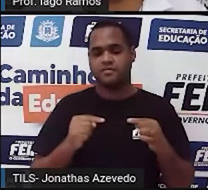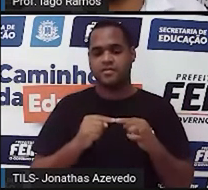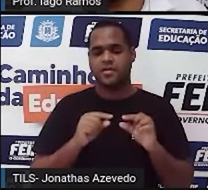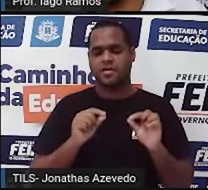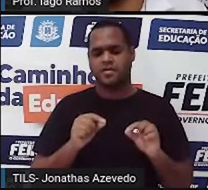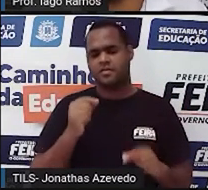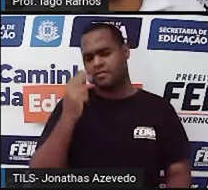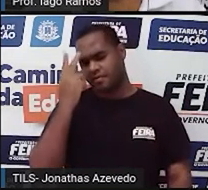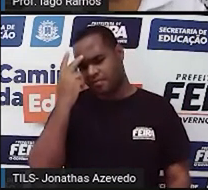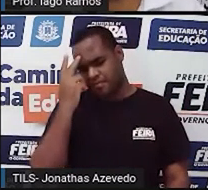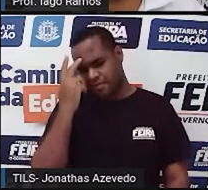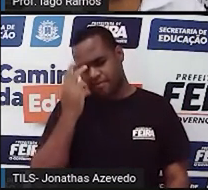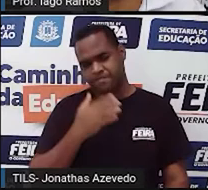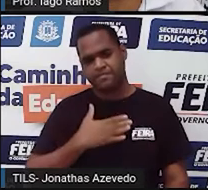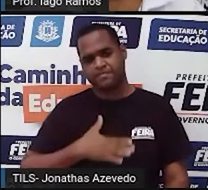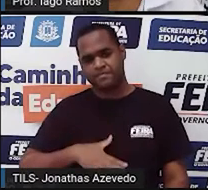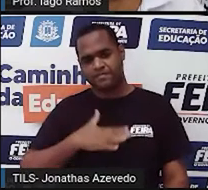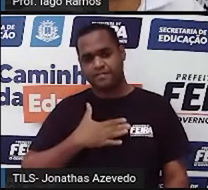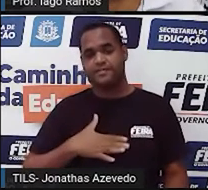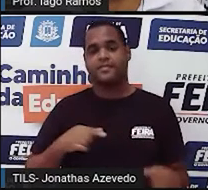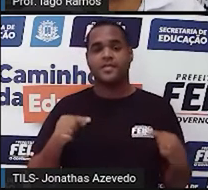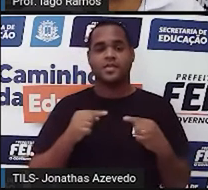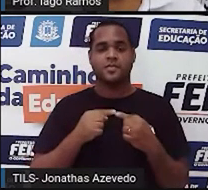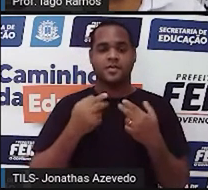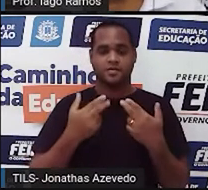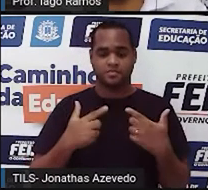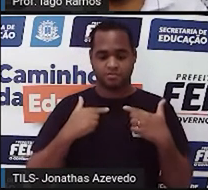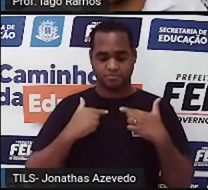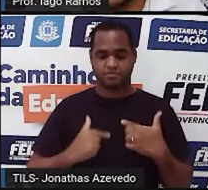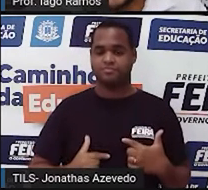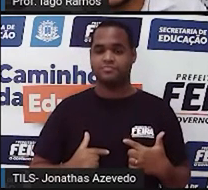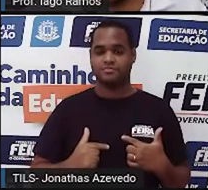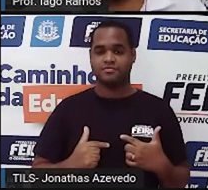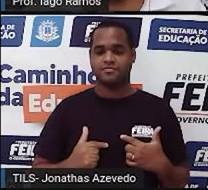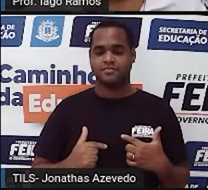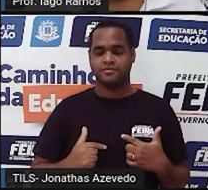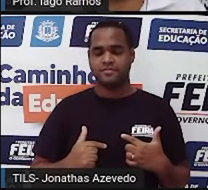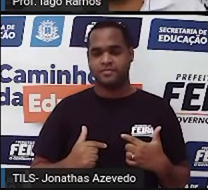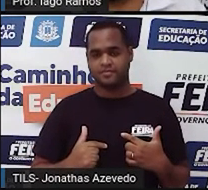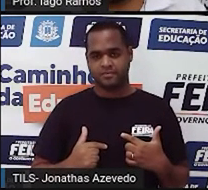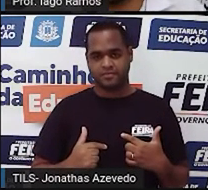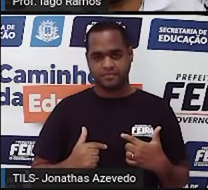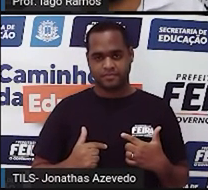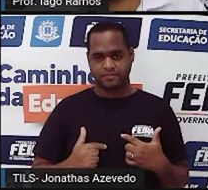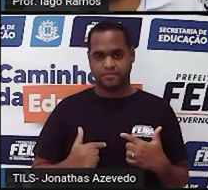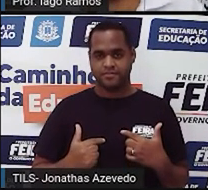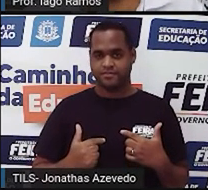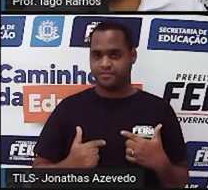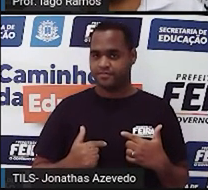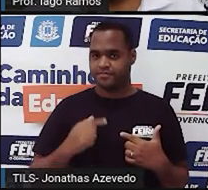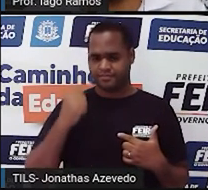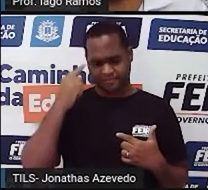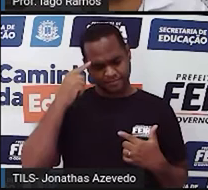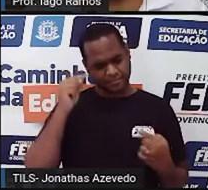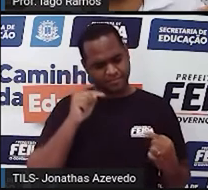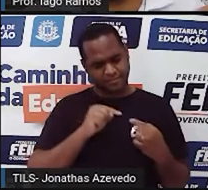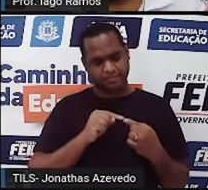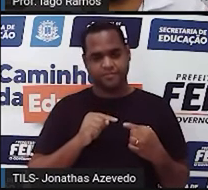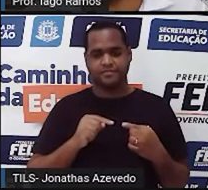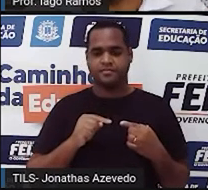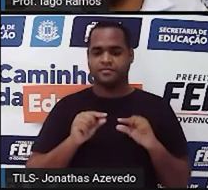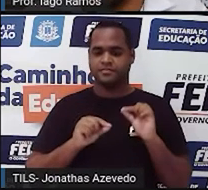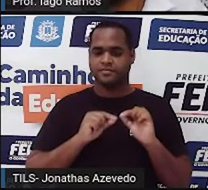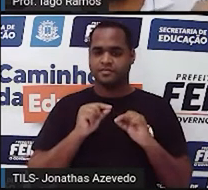tranquilona. Essa daqui é a propriedade do elemento neutro. Elemento neutro é aquele que quando